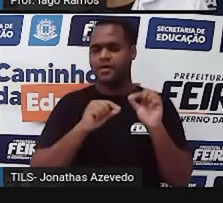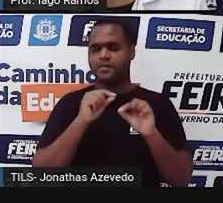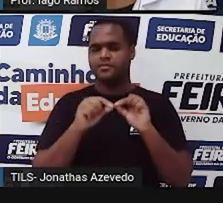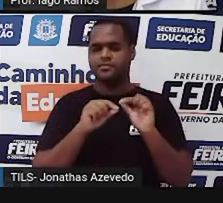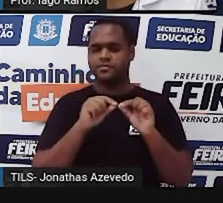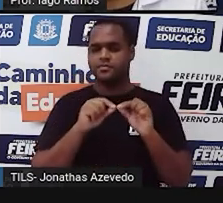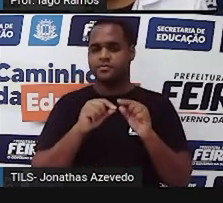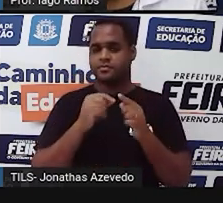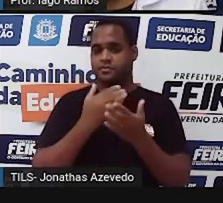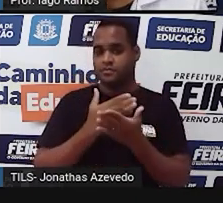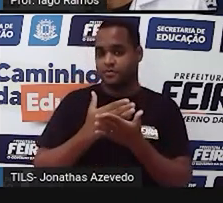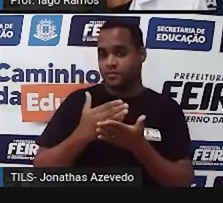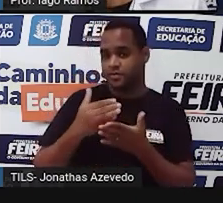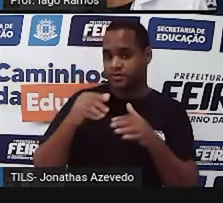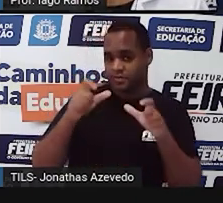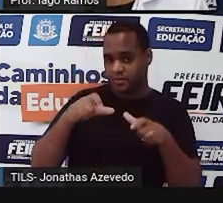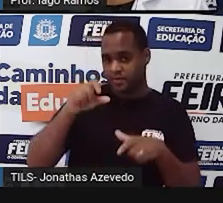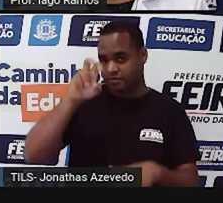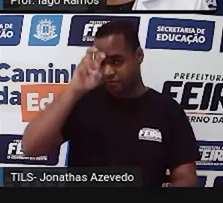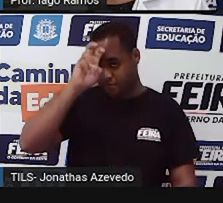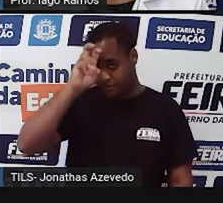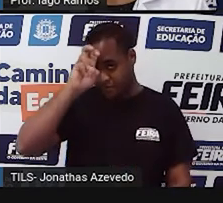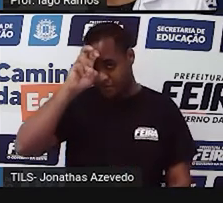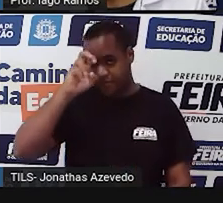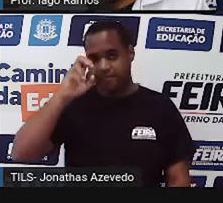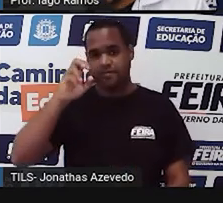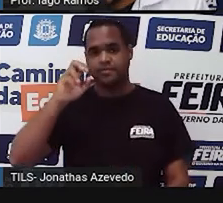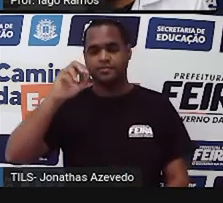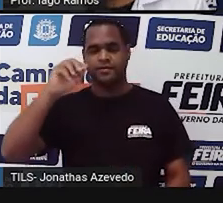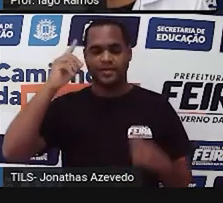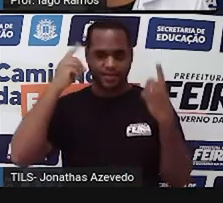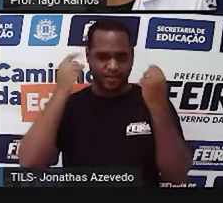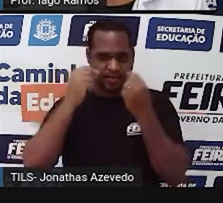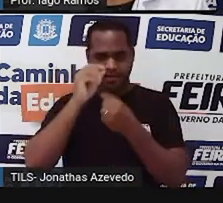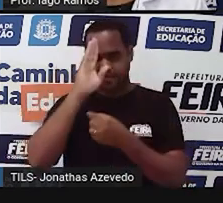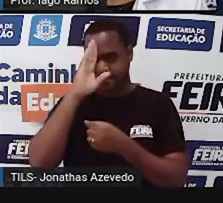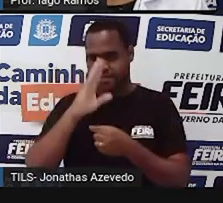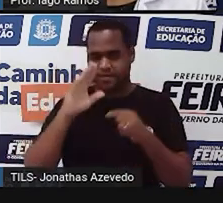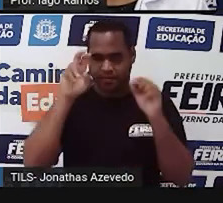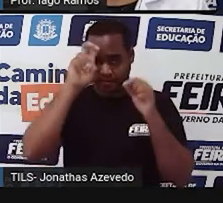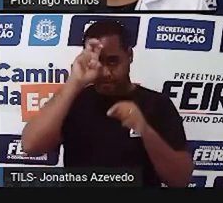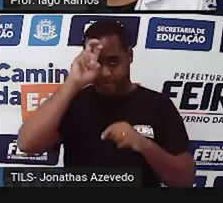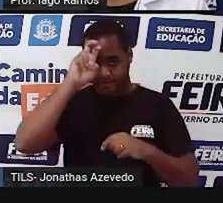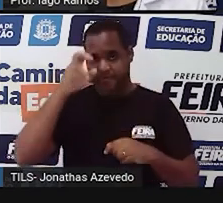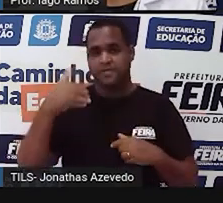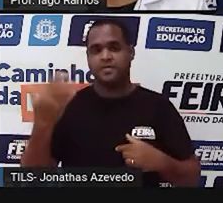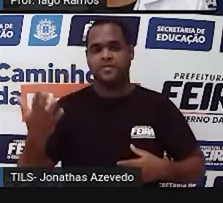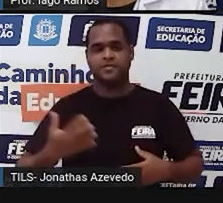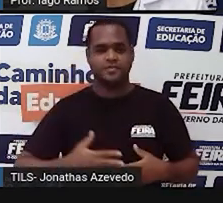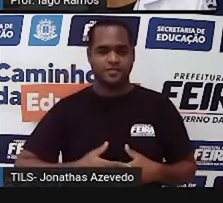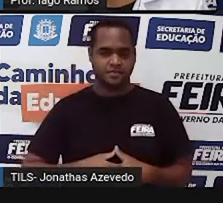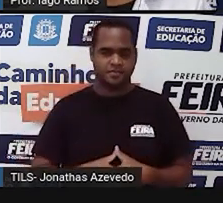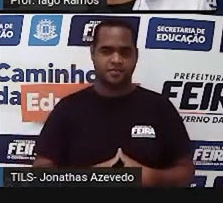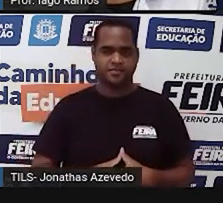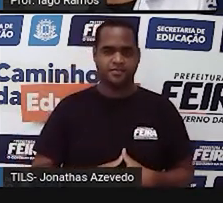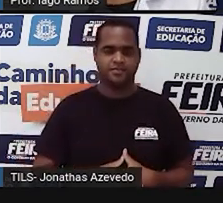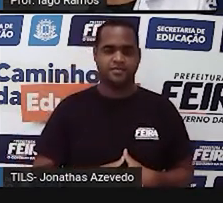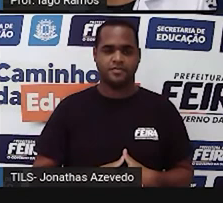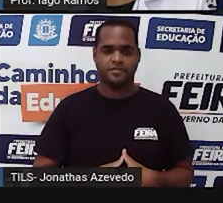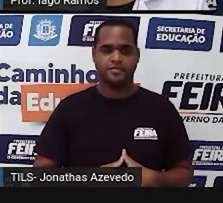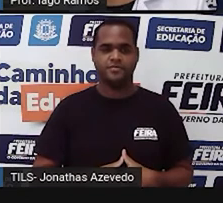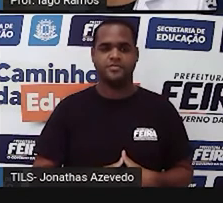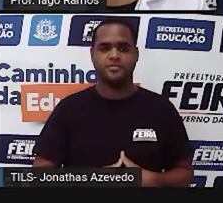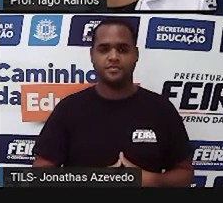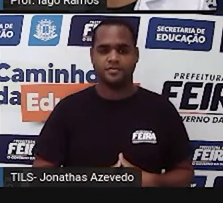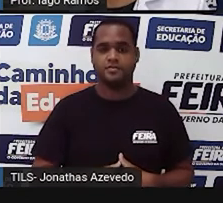origem na Grécia Antiga? Teve origem no Brasil? Ou teve origem no Antigo Egito? Essa aqui eu